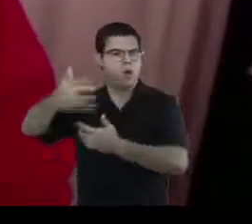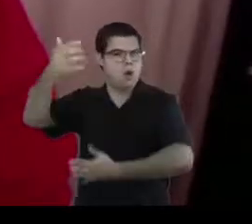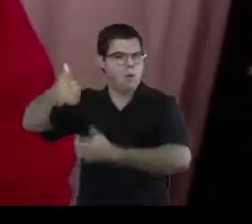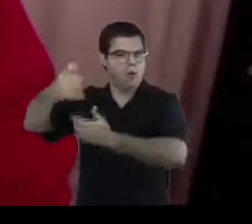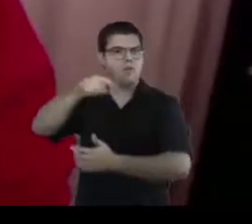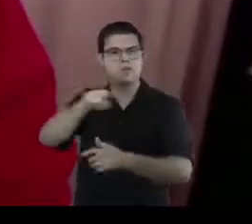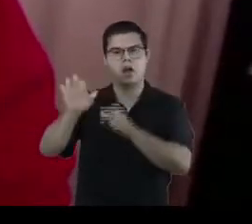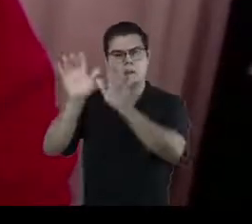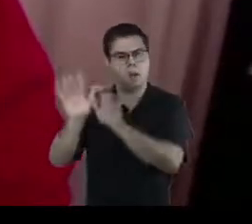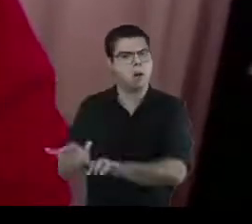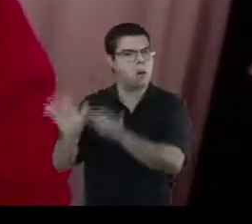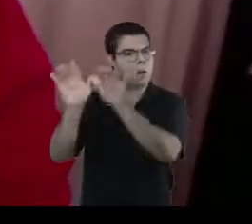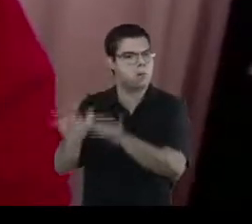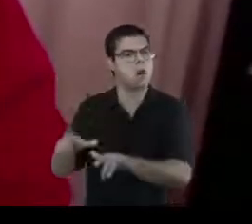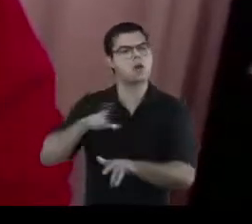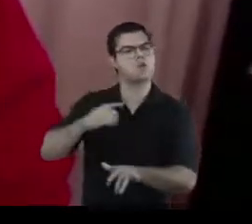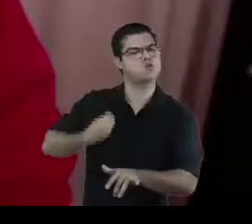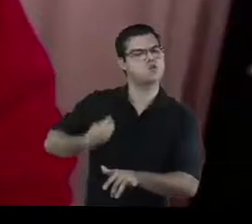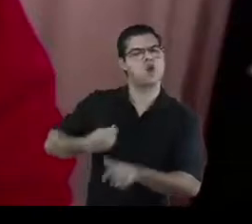de onde vocês estão participando.